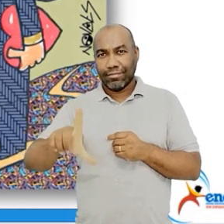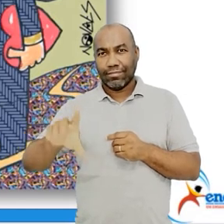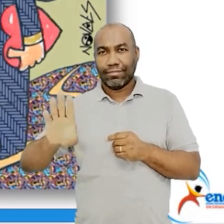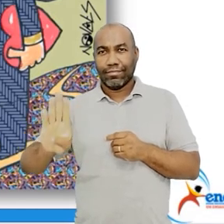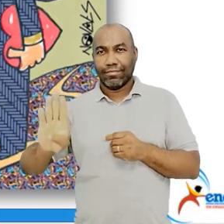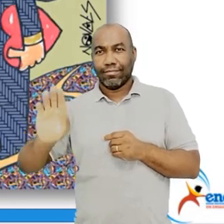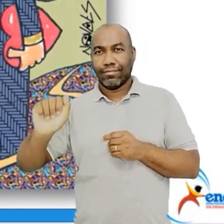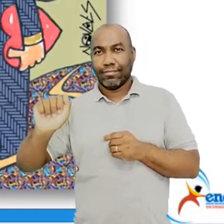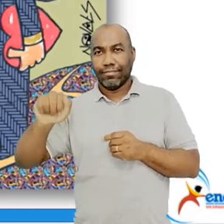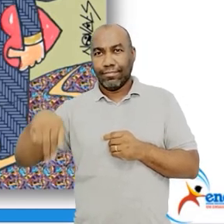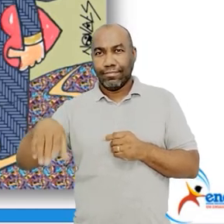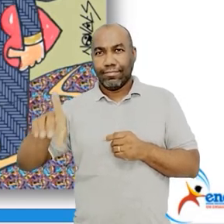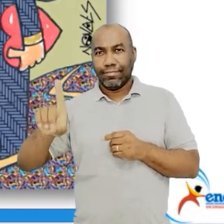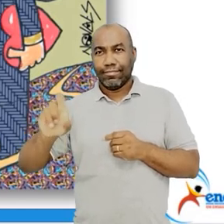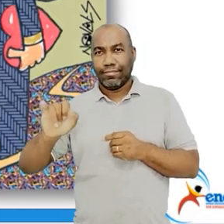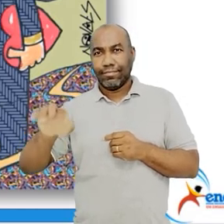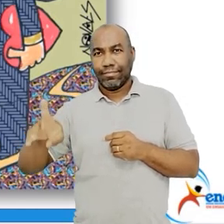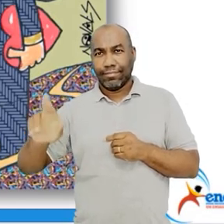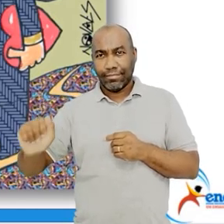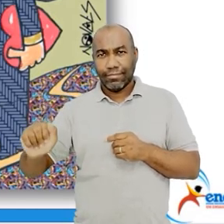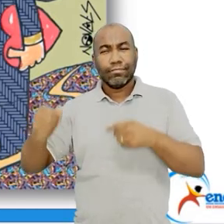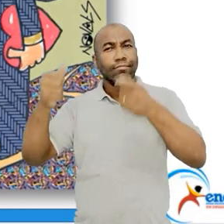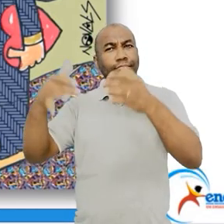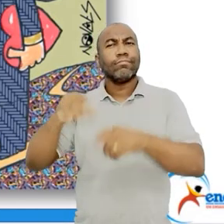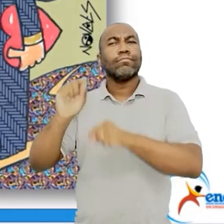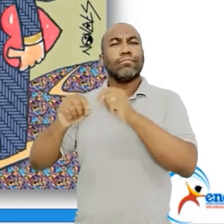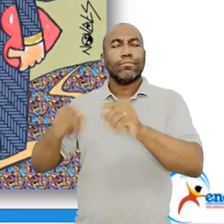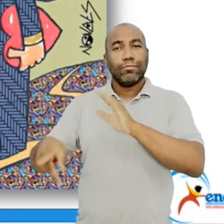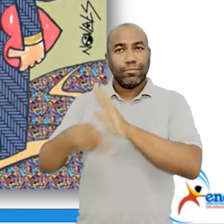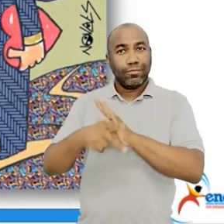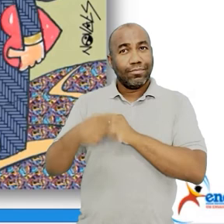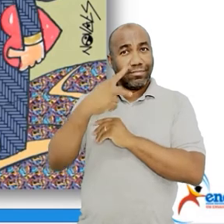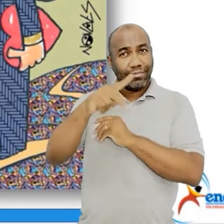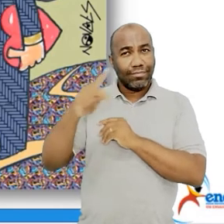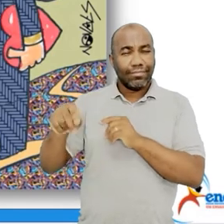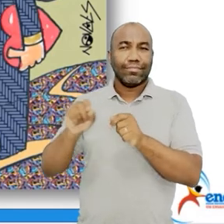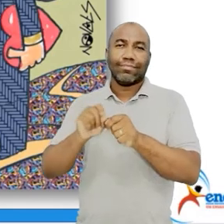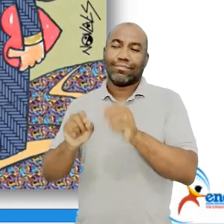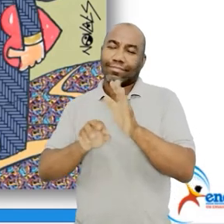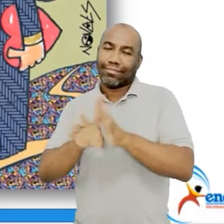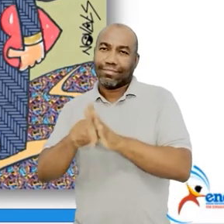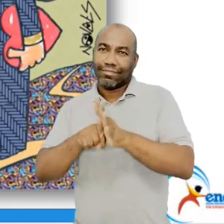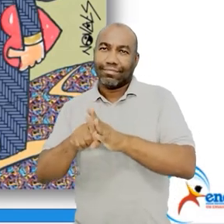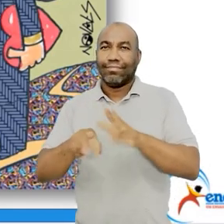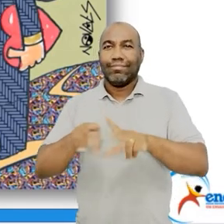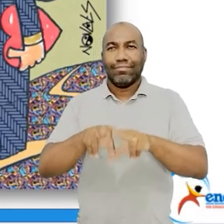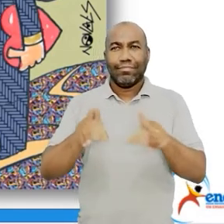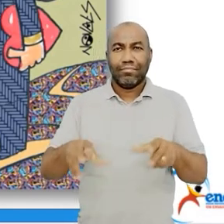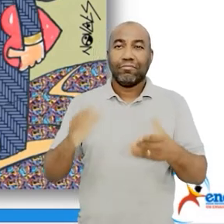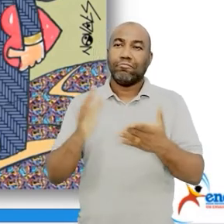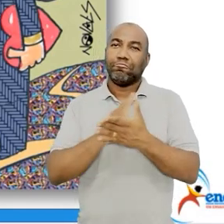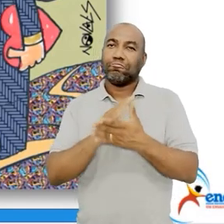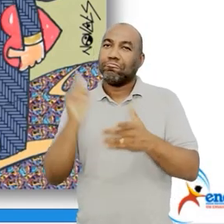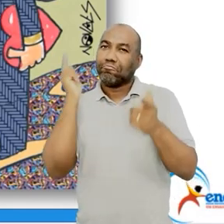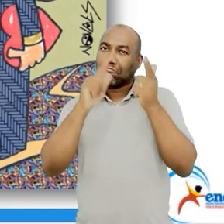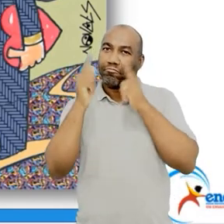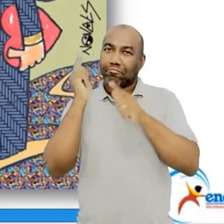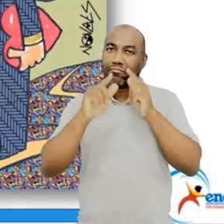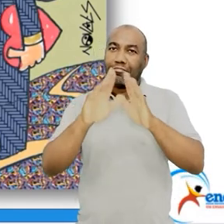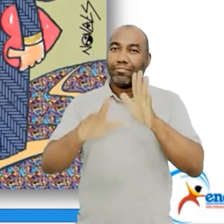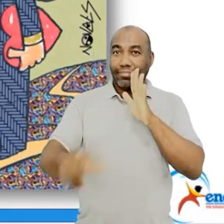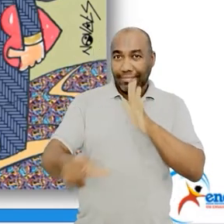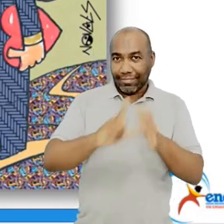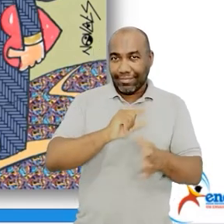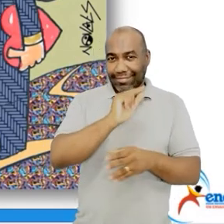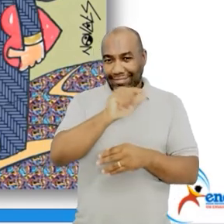coloquial, certo? Além disso, ele tem como os outros autores aversões às regras. E a imagem que eu